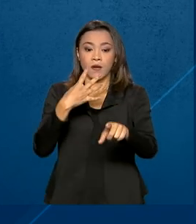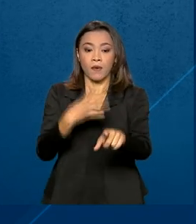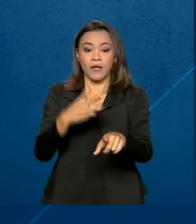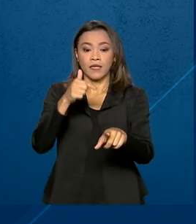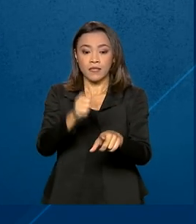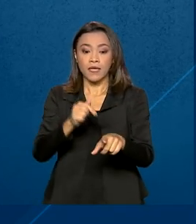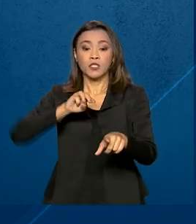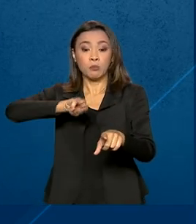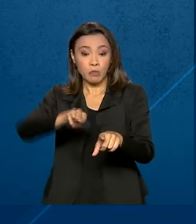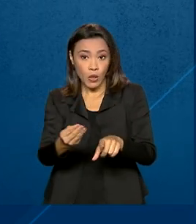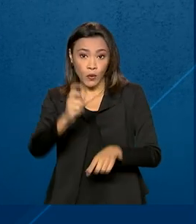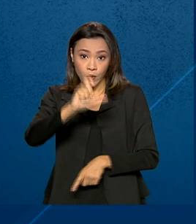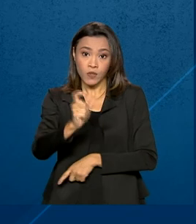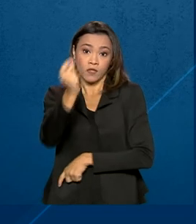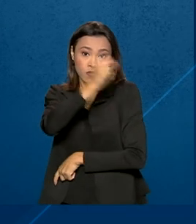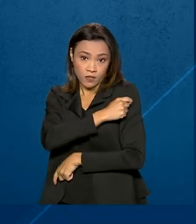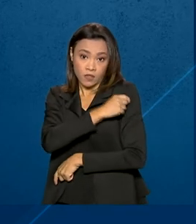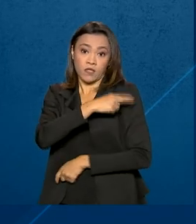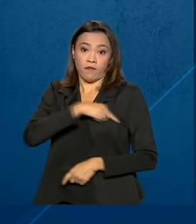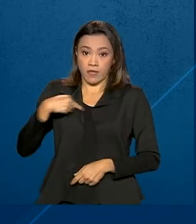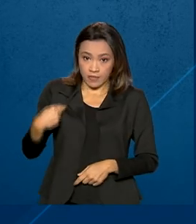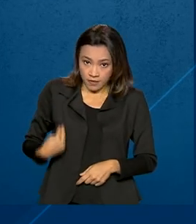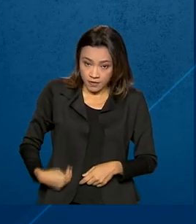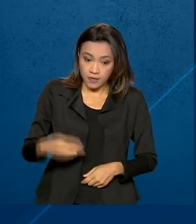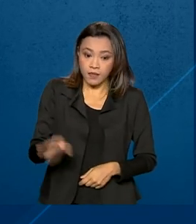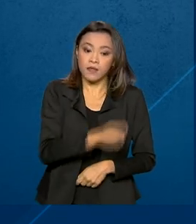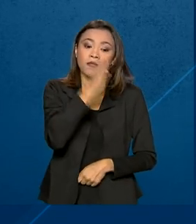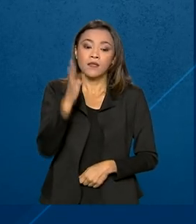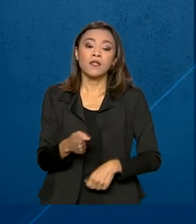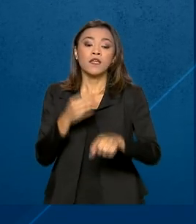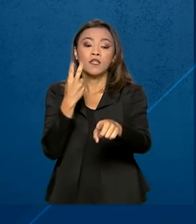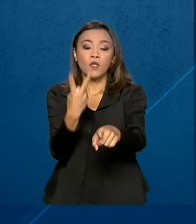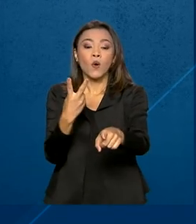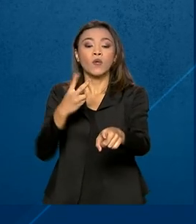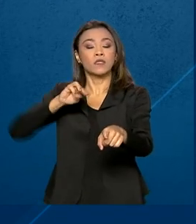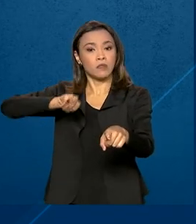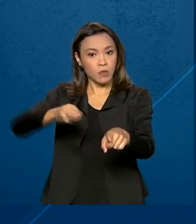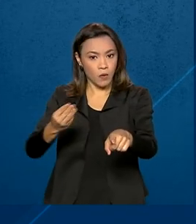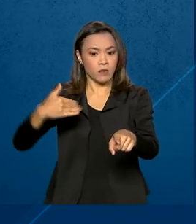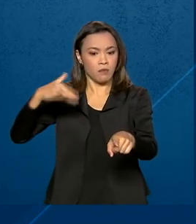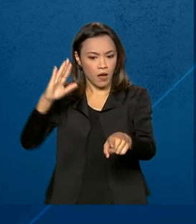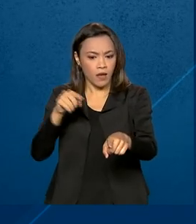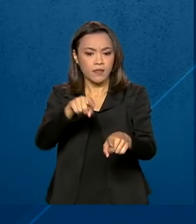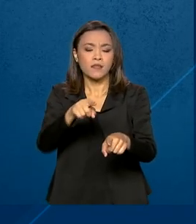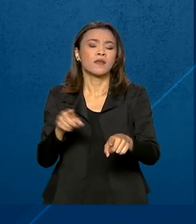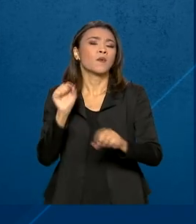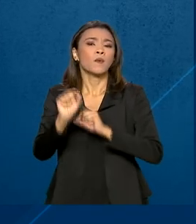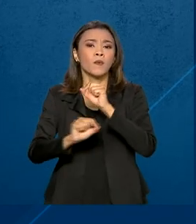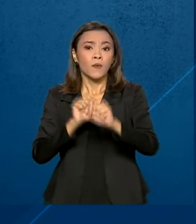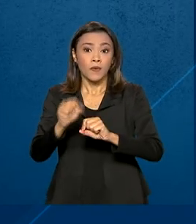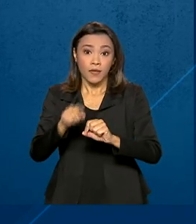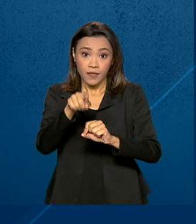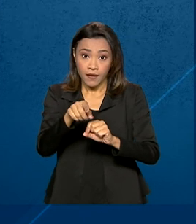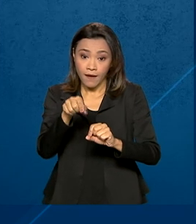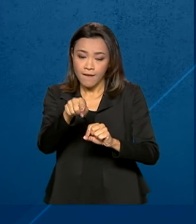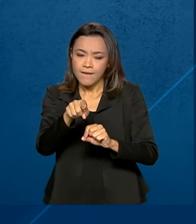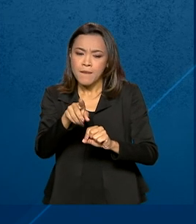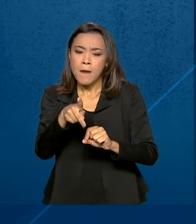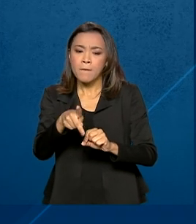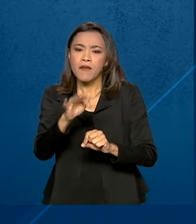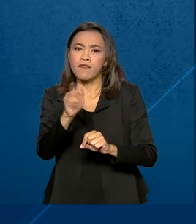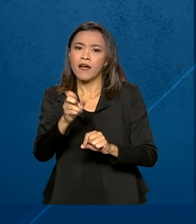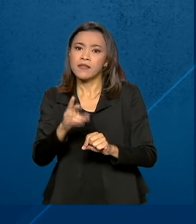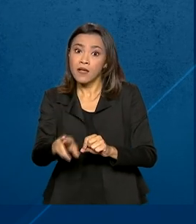Coronavac e 2,2 milhões de unidades do imunizante da Pfizer foram enviadas pelo Ministério da